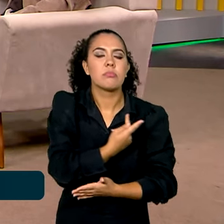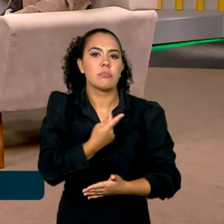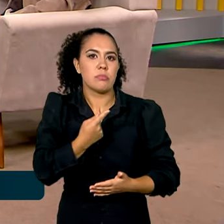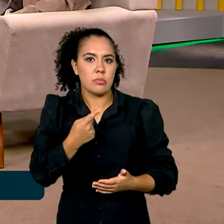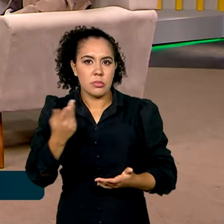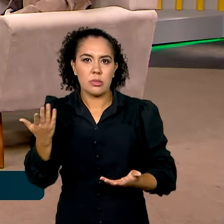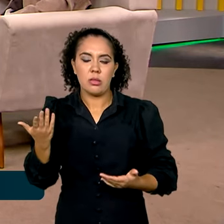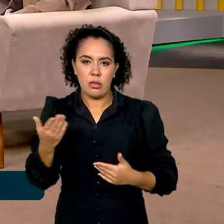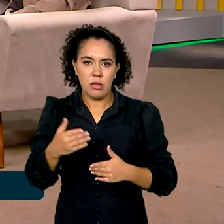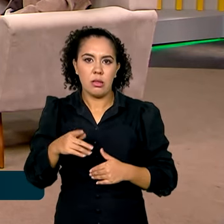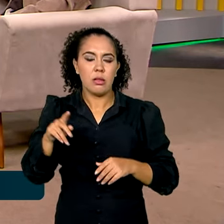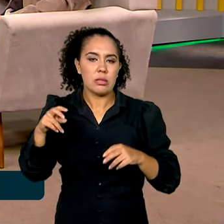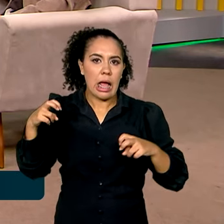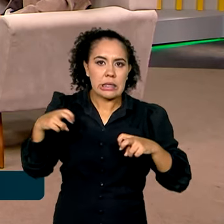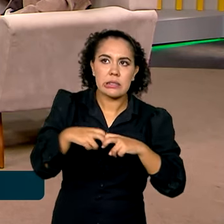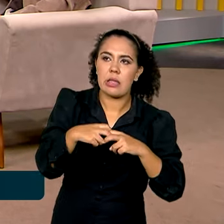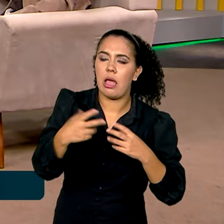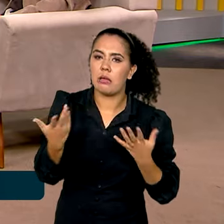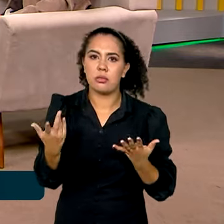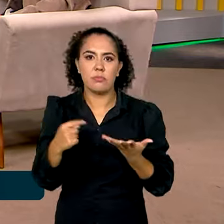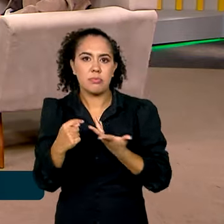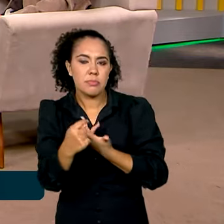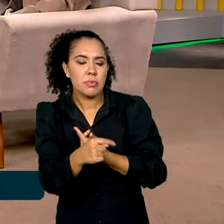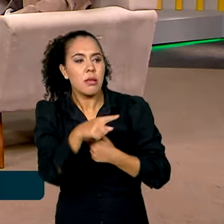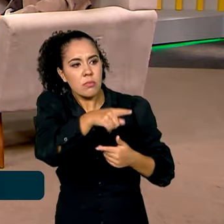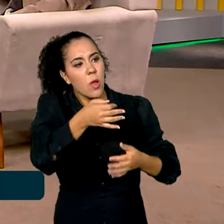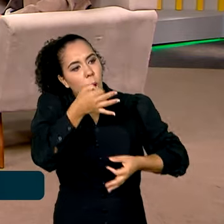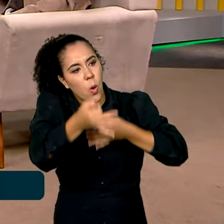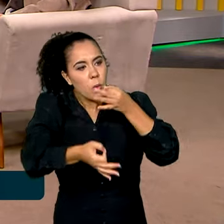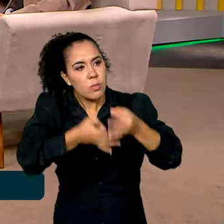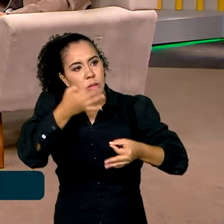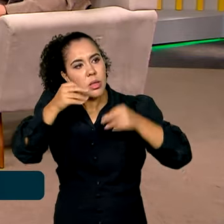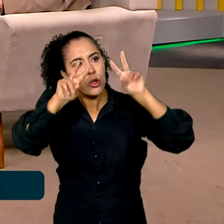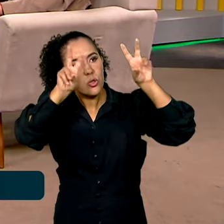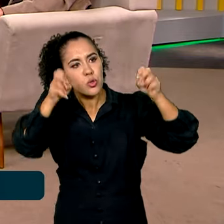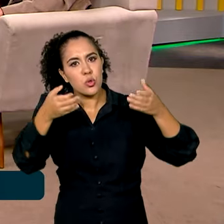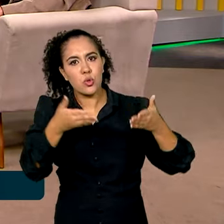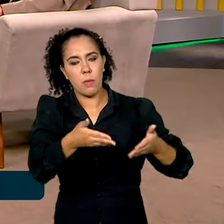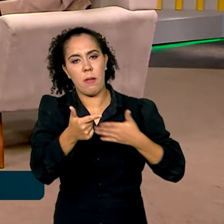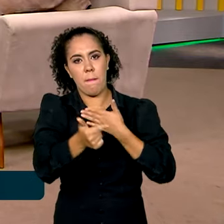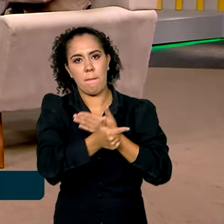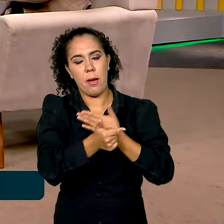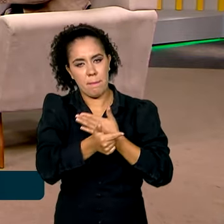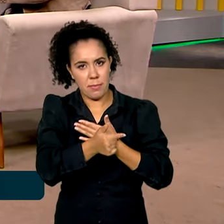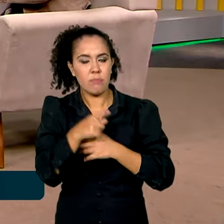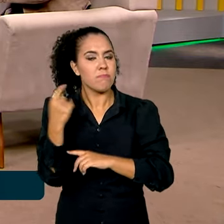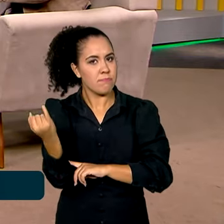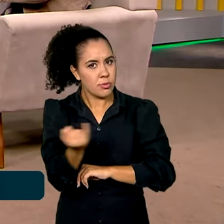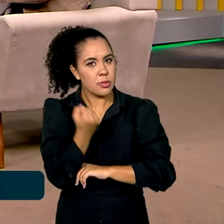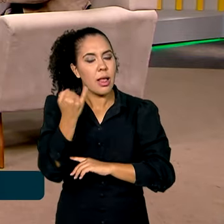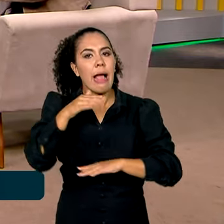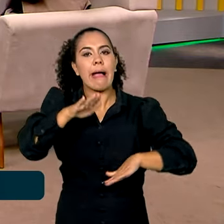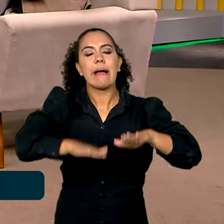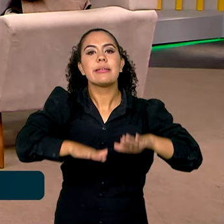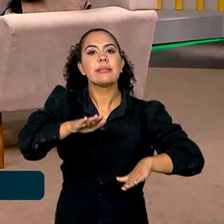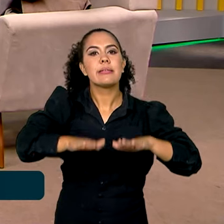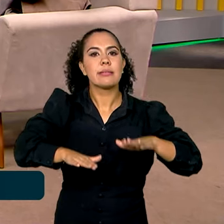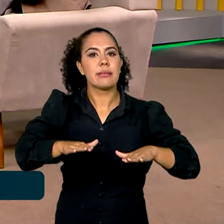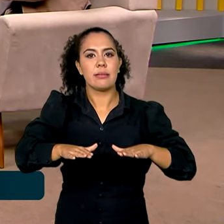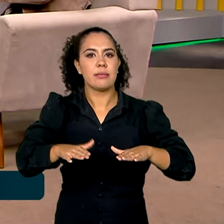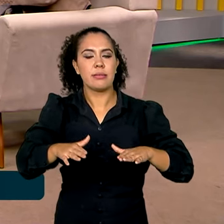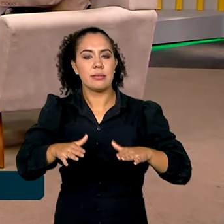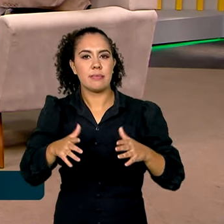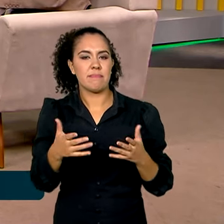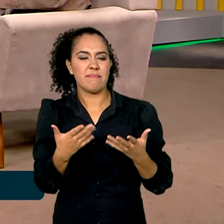desastres ou acidentes. Eu gostaria que o senhor comentasse um pouquinho sobre esse papel, que muitas vezes é relegado a um